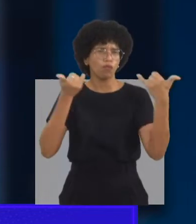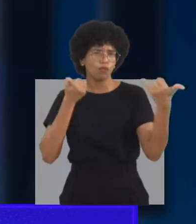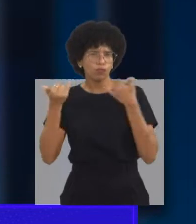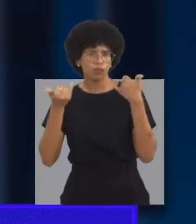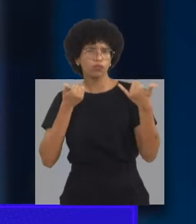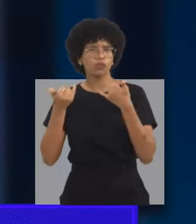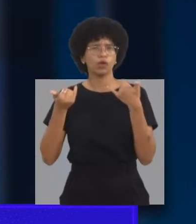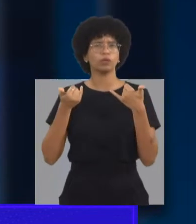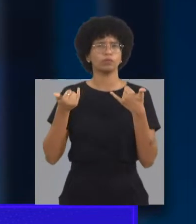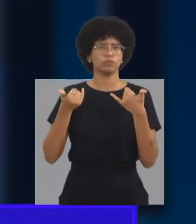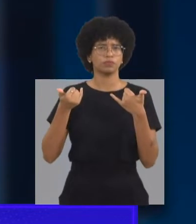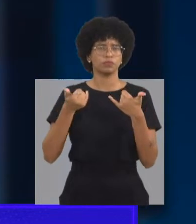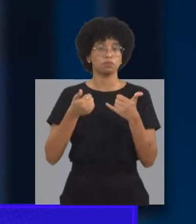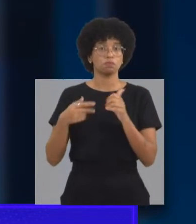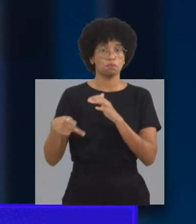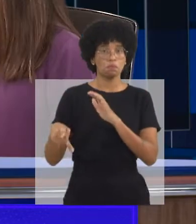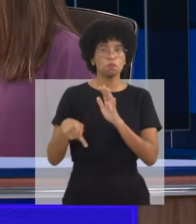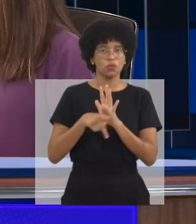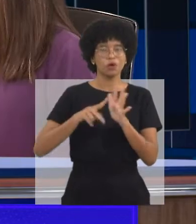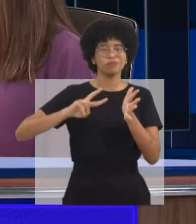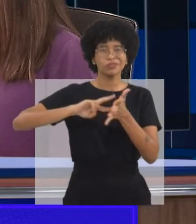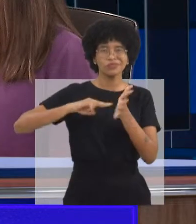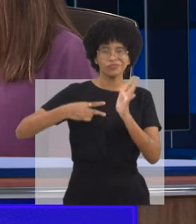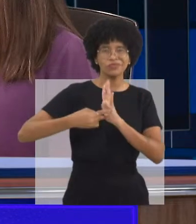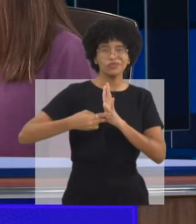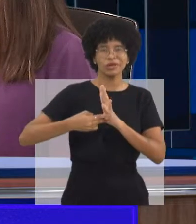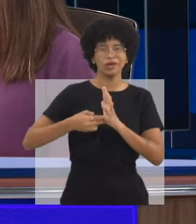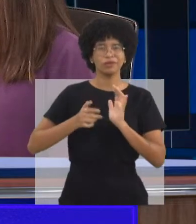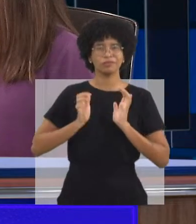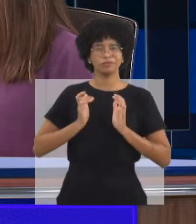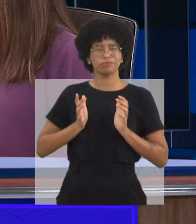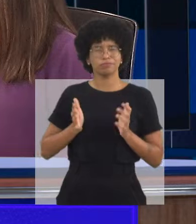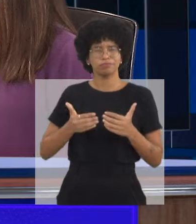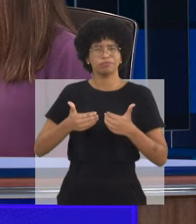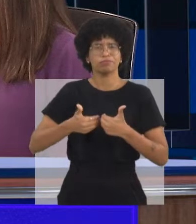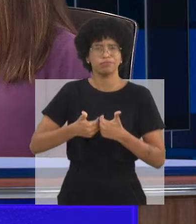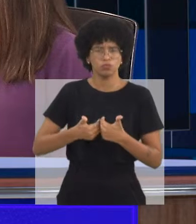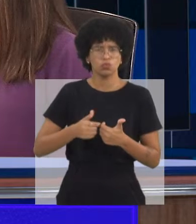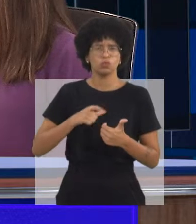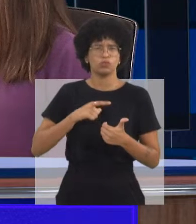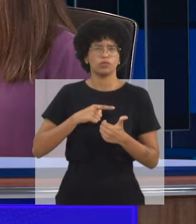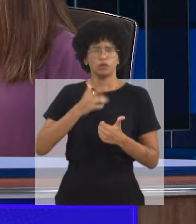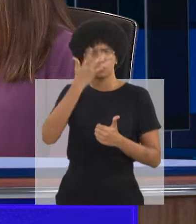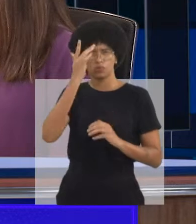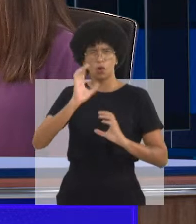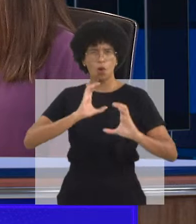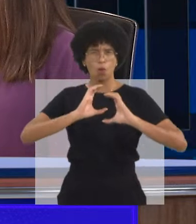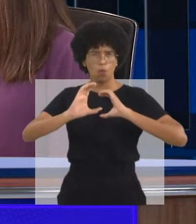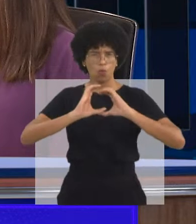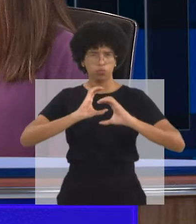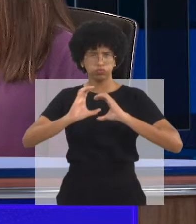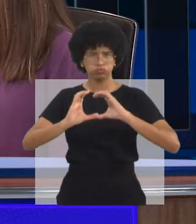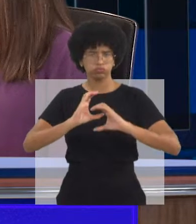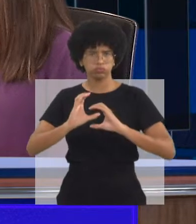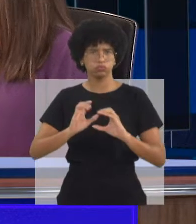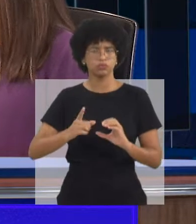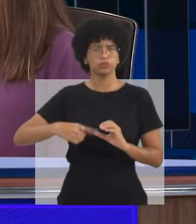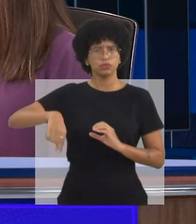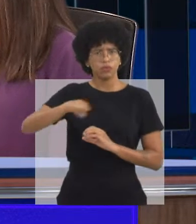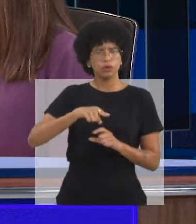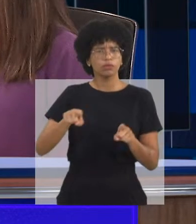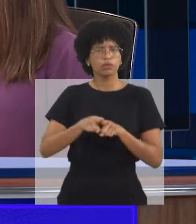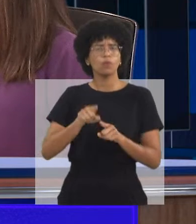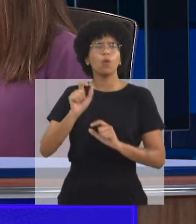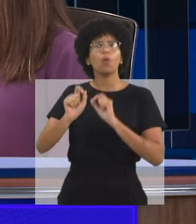forma. Quando você fala em atenção, informação,